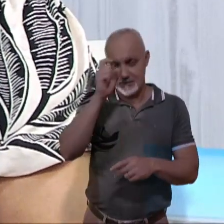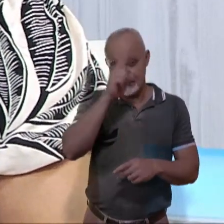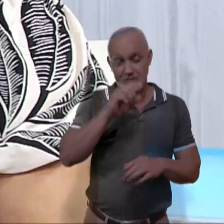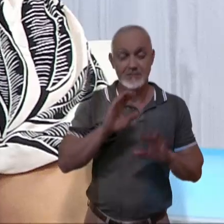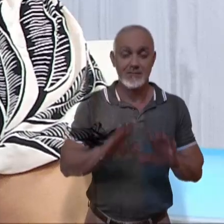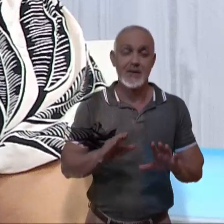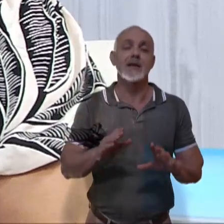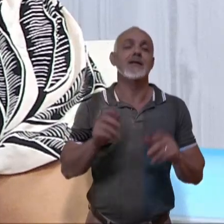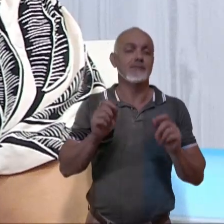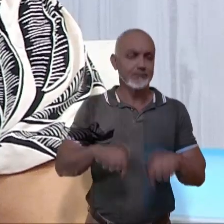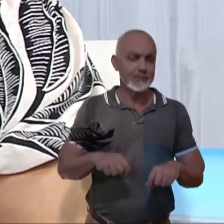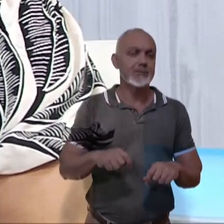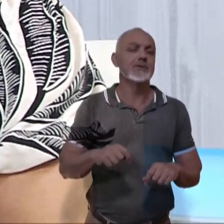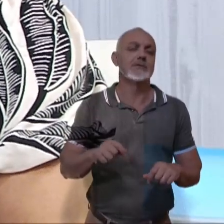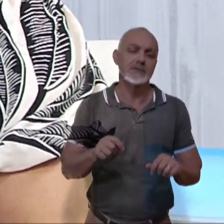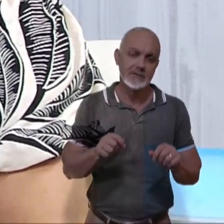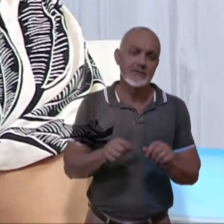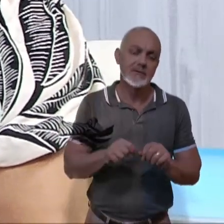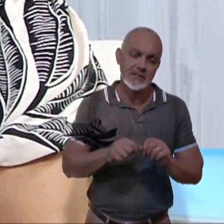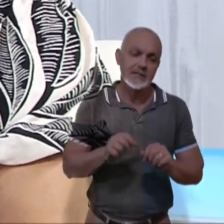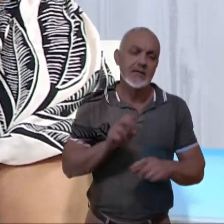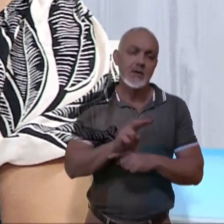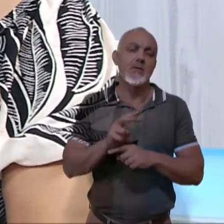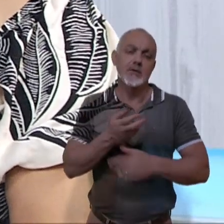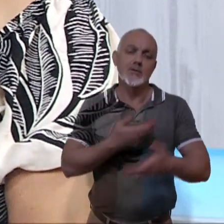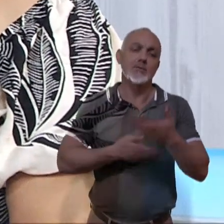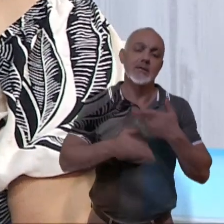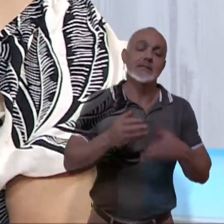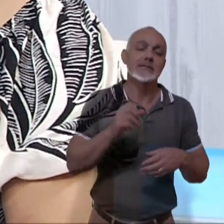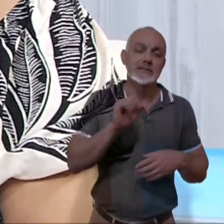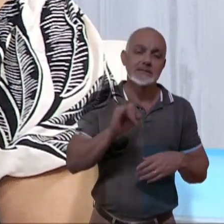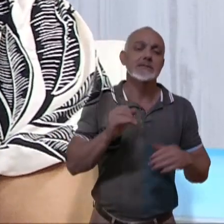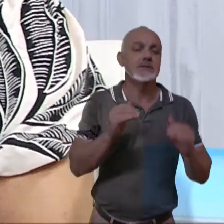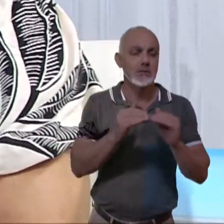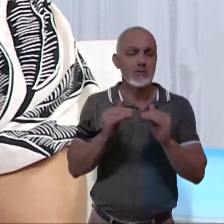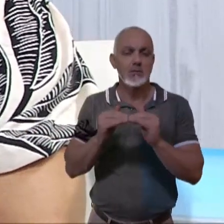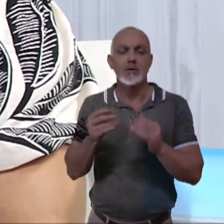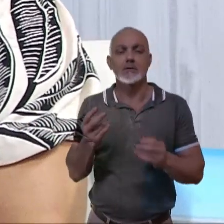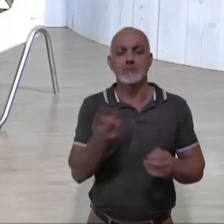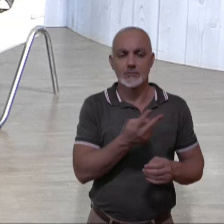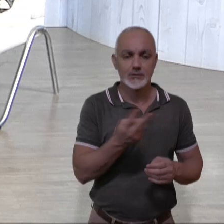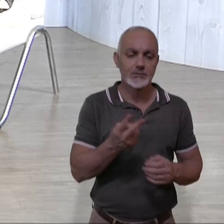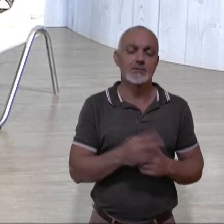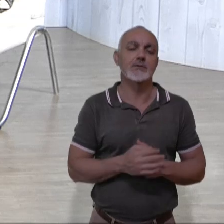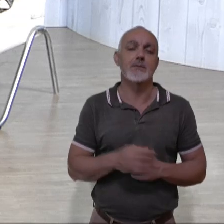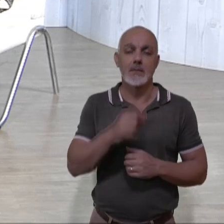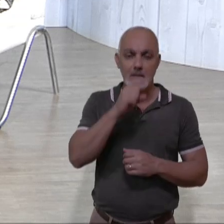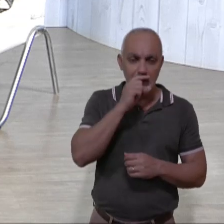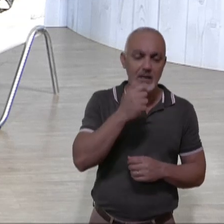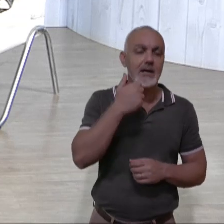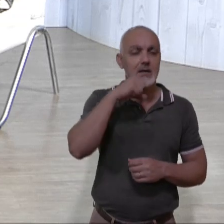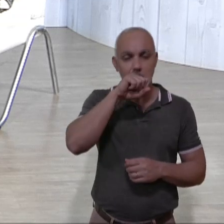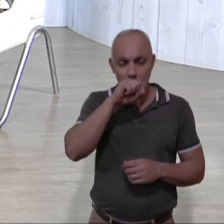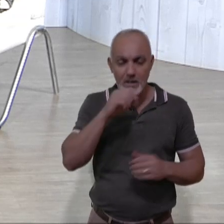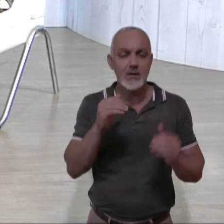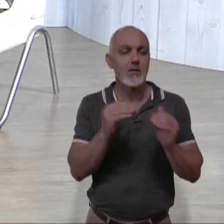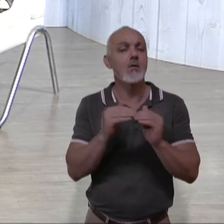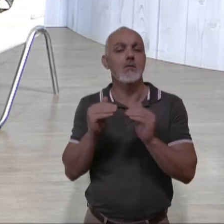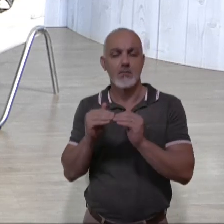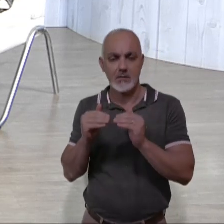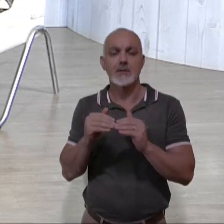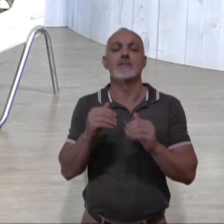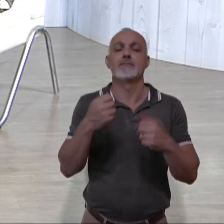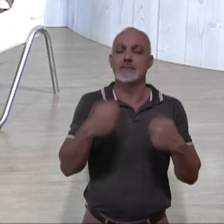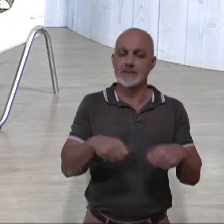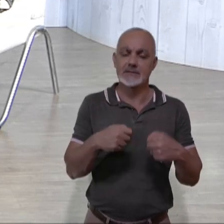assim é possível fazer essa guarda compartilhada se as partes acordarem dessa forma. O pai e a mãe tem que estar de acordo. Tem que estar de